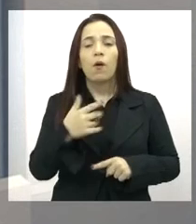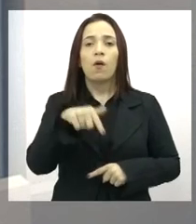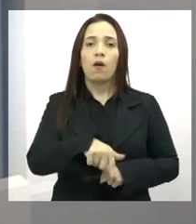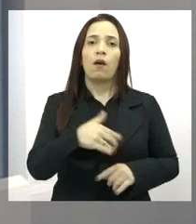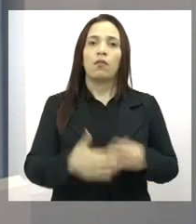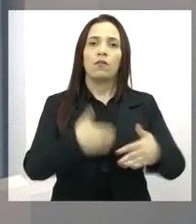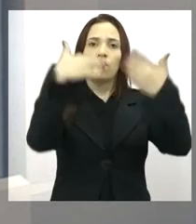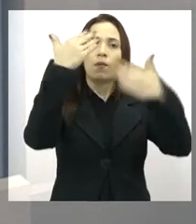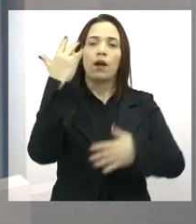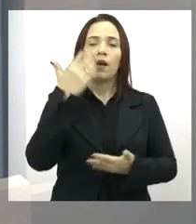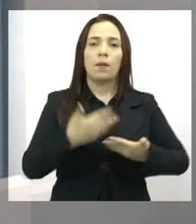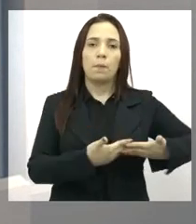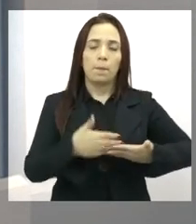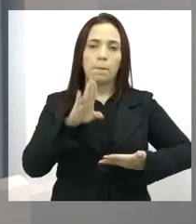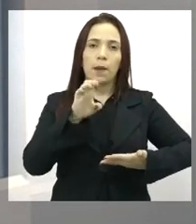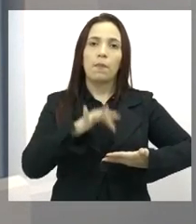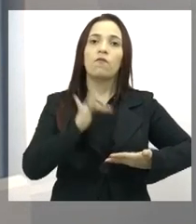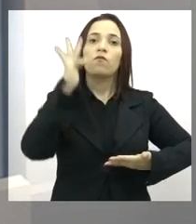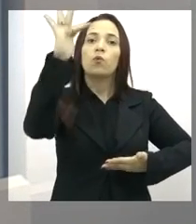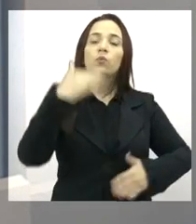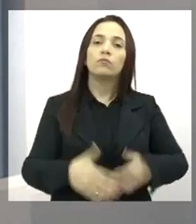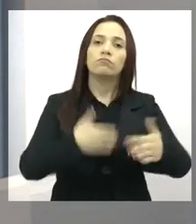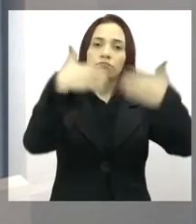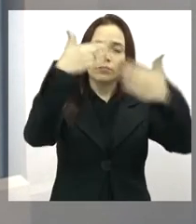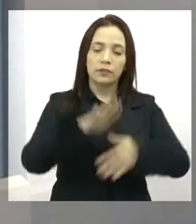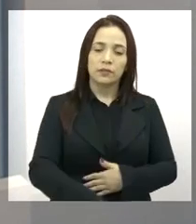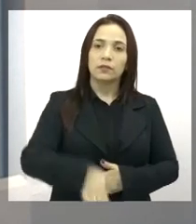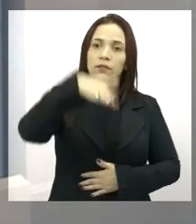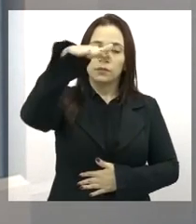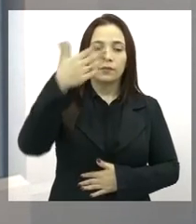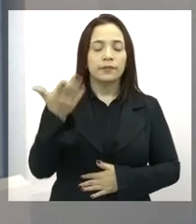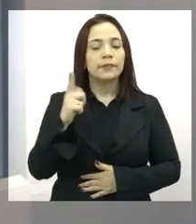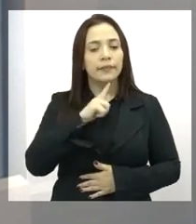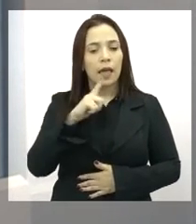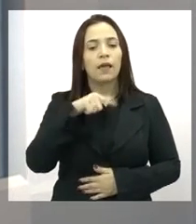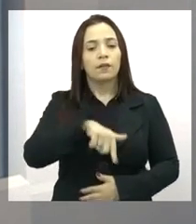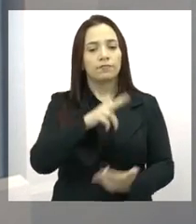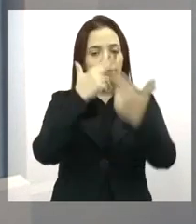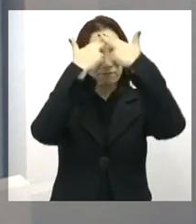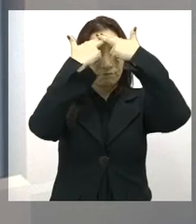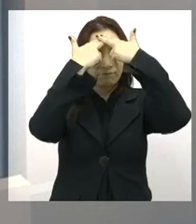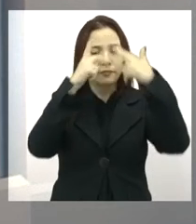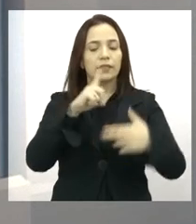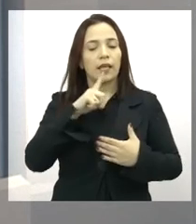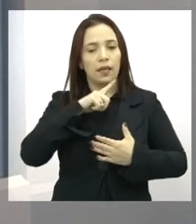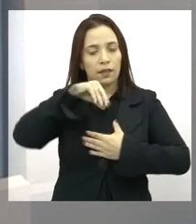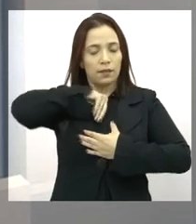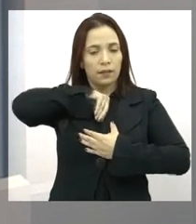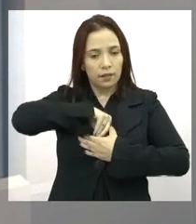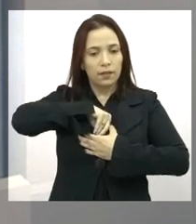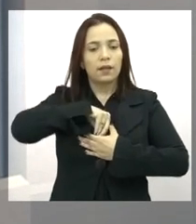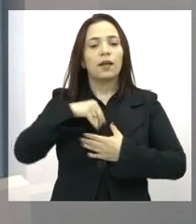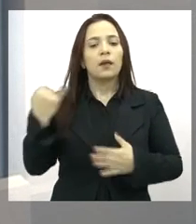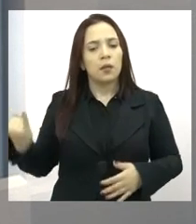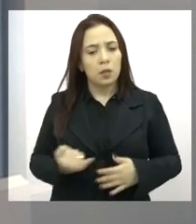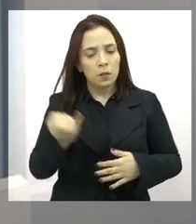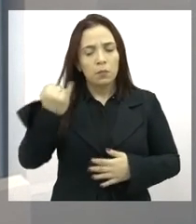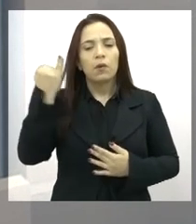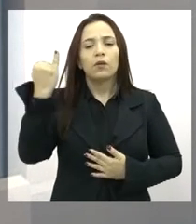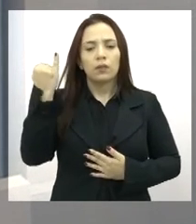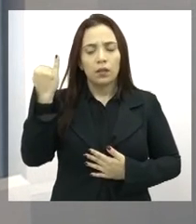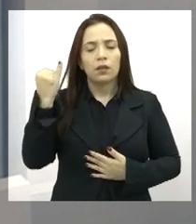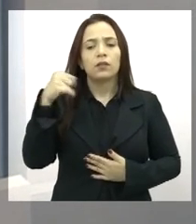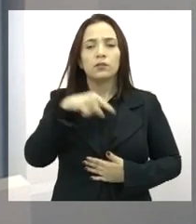no desenvolvimento daquele bebê, né, existe uma memória aí que ela é guardada e que é importante que essas